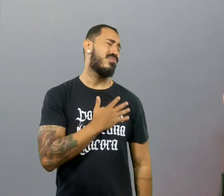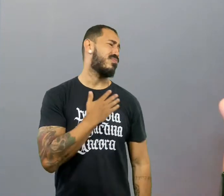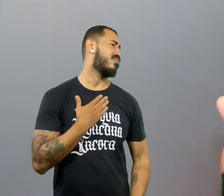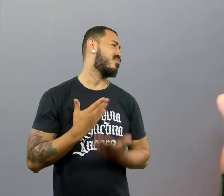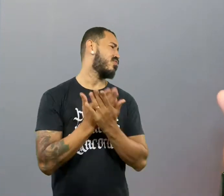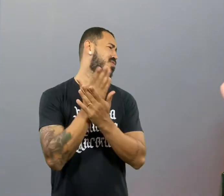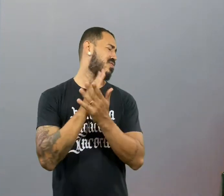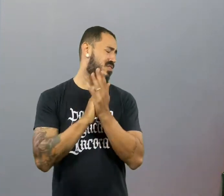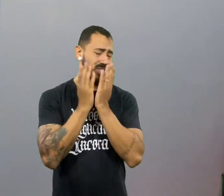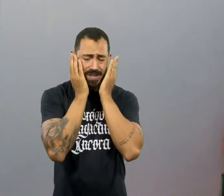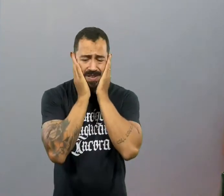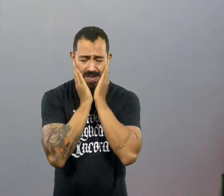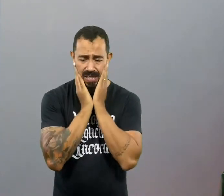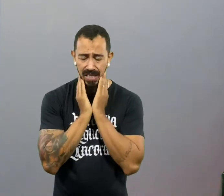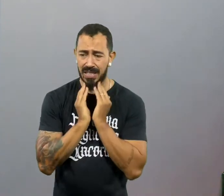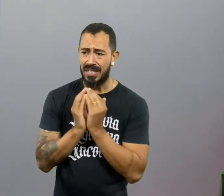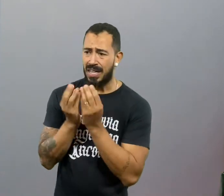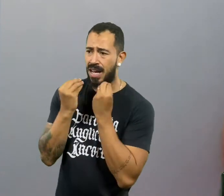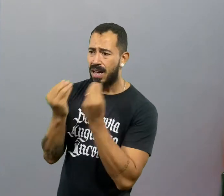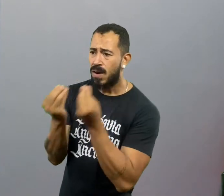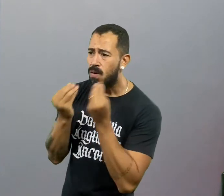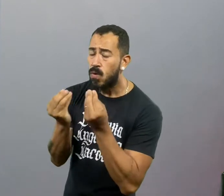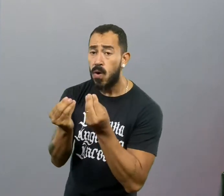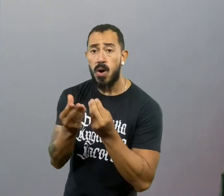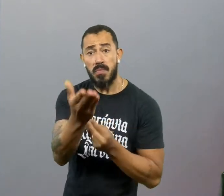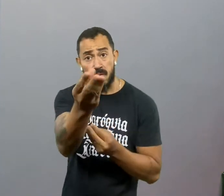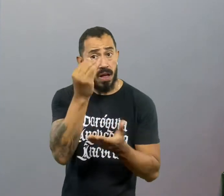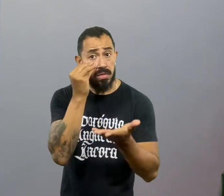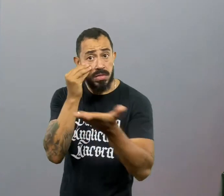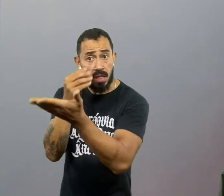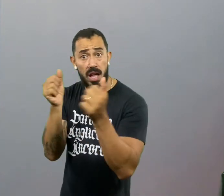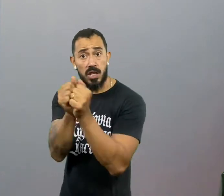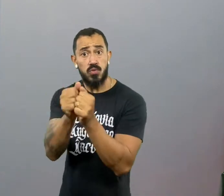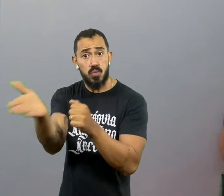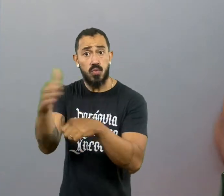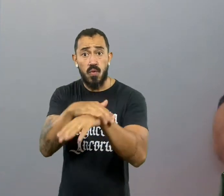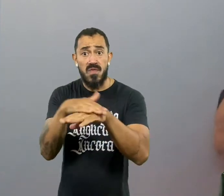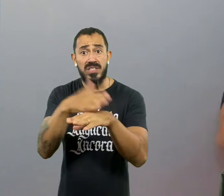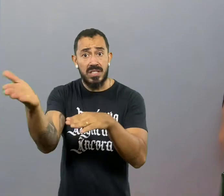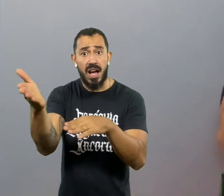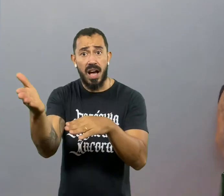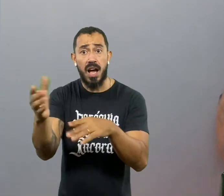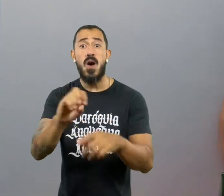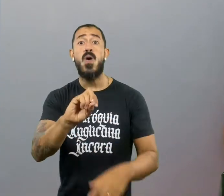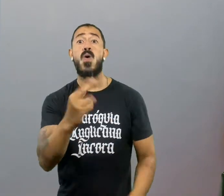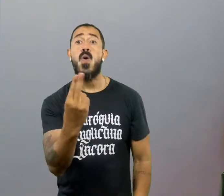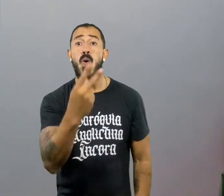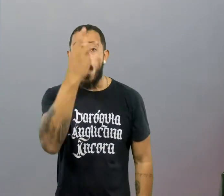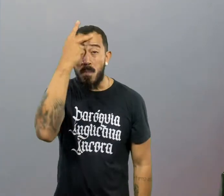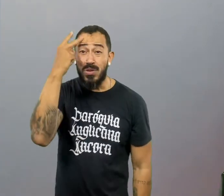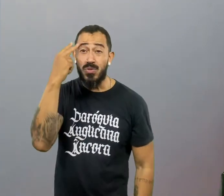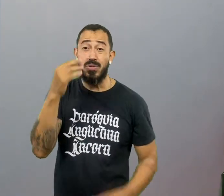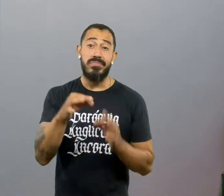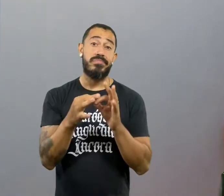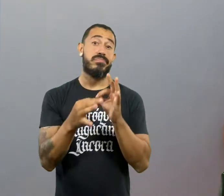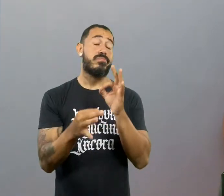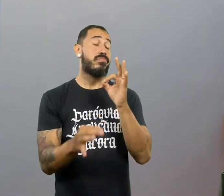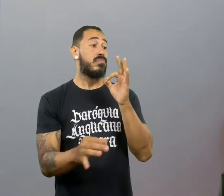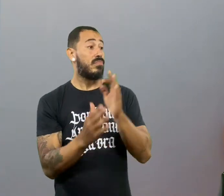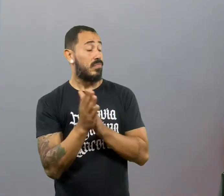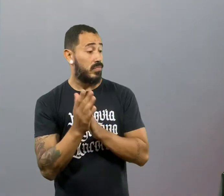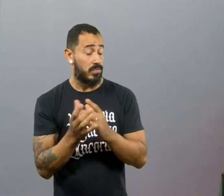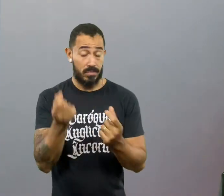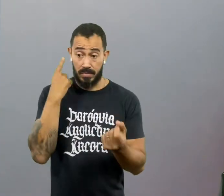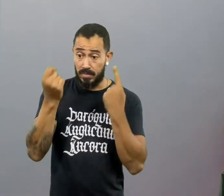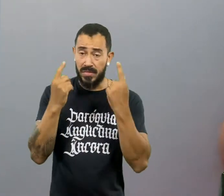com elas. Ouça pessoas que são amorosas, lenta no falar, que a mente é um pouco desorganizada. Faça o esforço de um ouvido